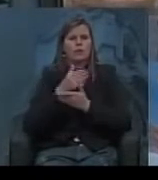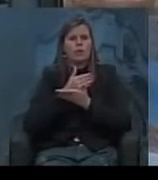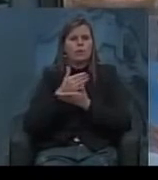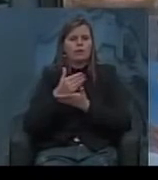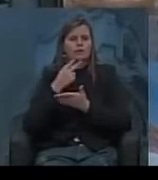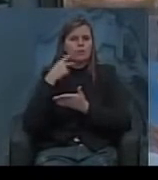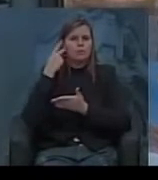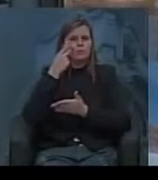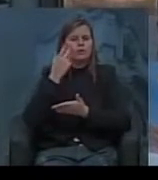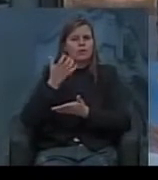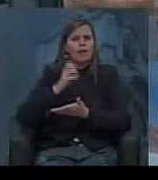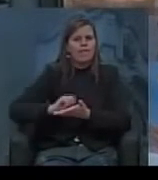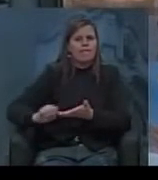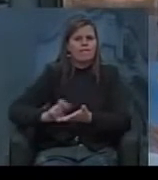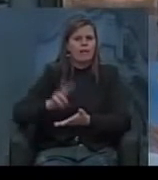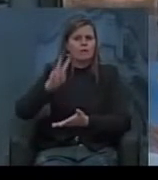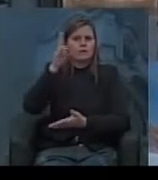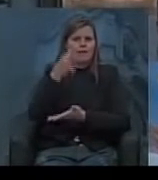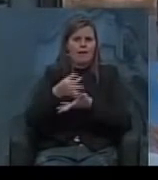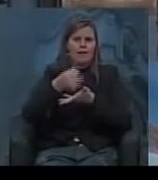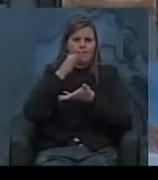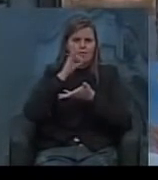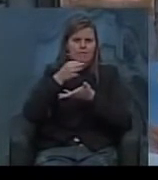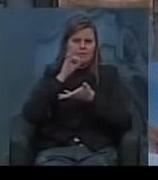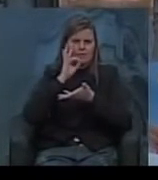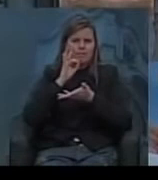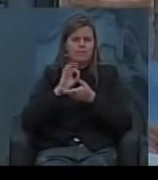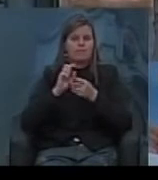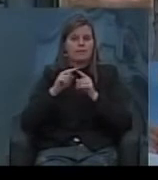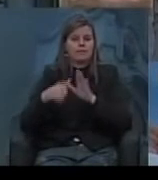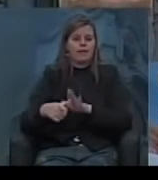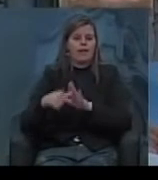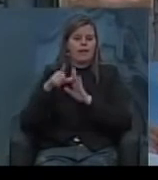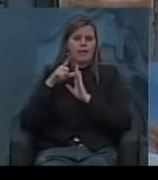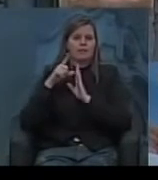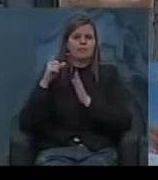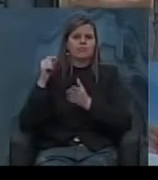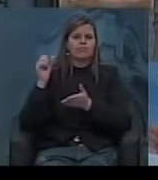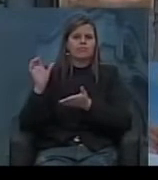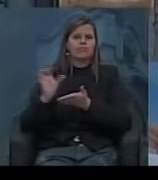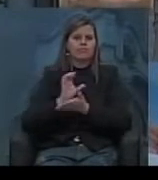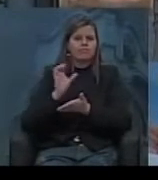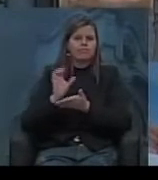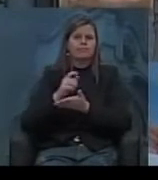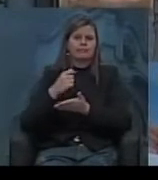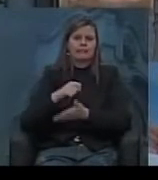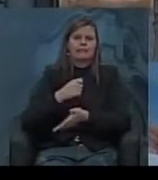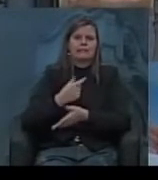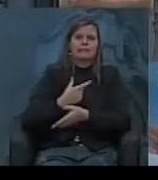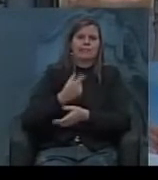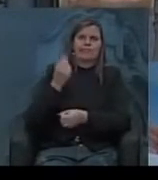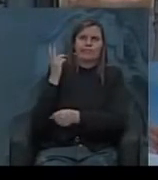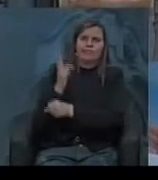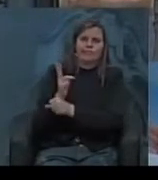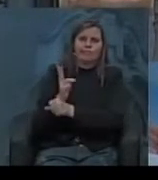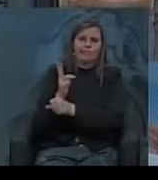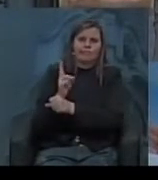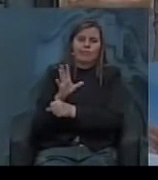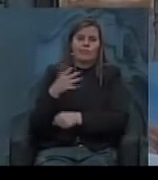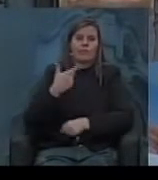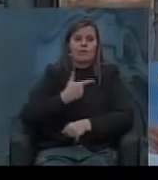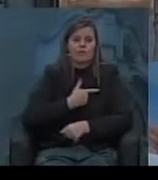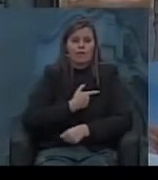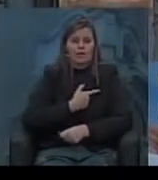do café vai continuar só que antes de 30 o financiamento se dá por meio de endividamento externo e quando o Vargas assume ele vai